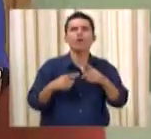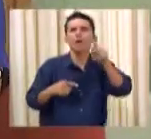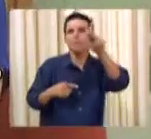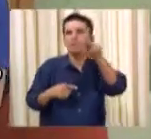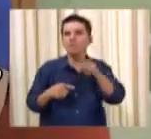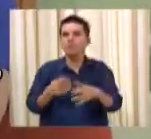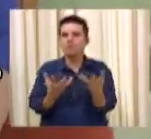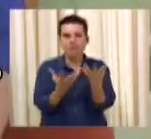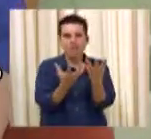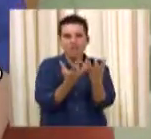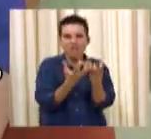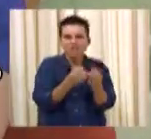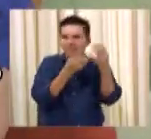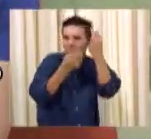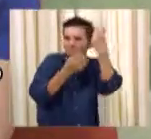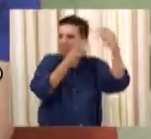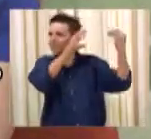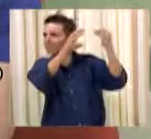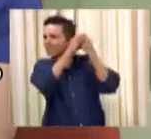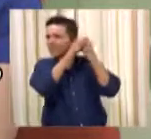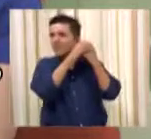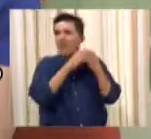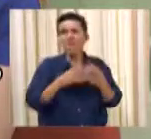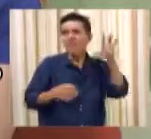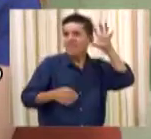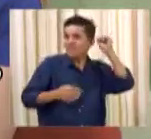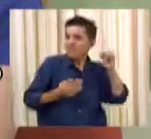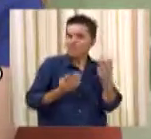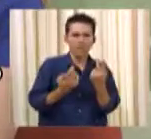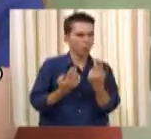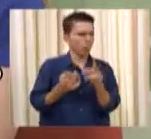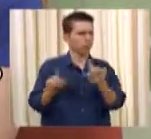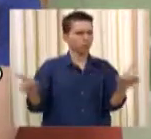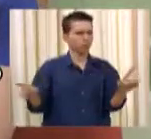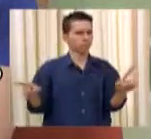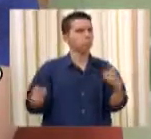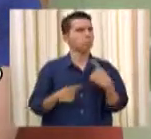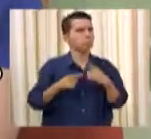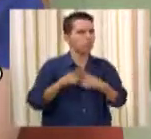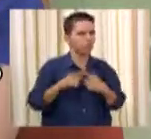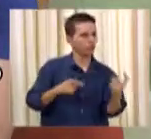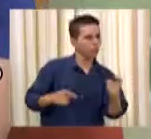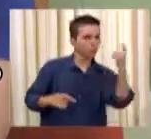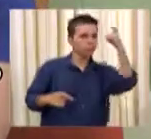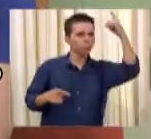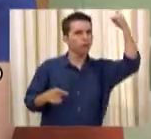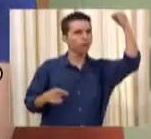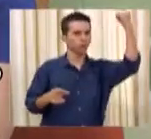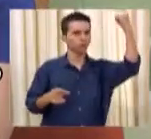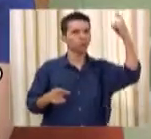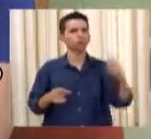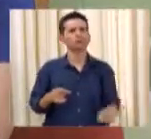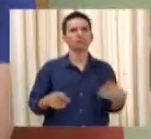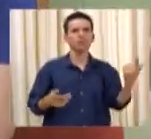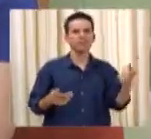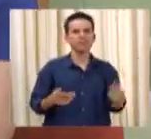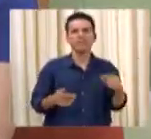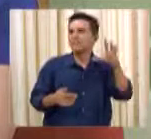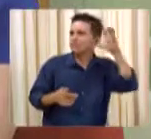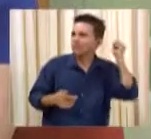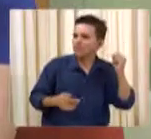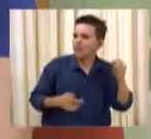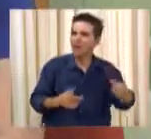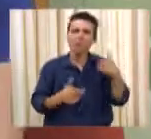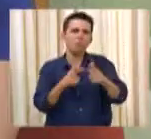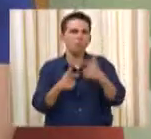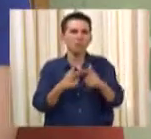escutar o som da mesma maneira. Então, um adulto que escutava, teve um problema, um trauma, uma